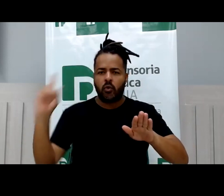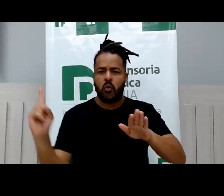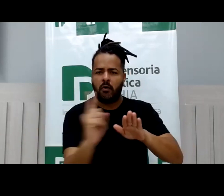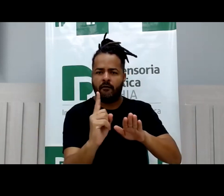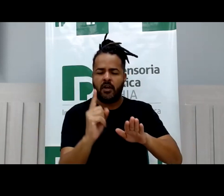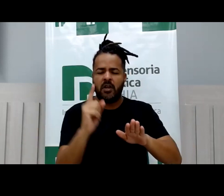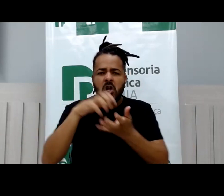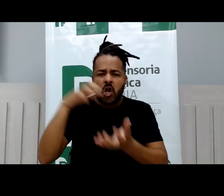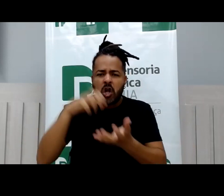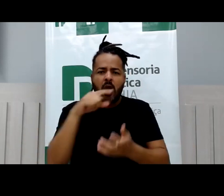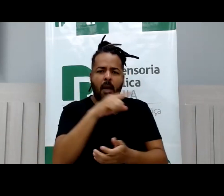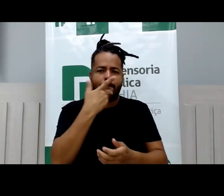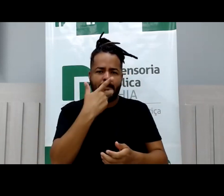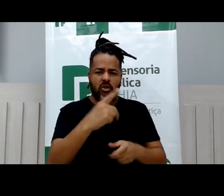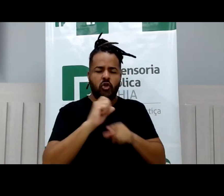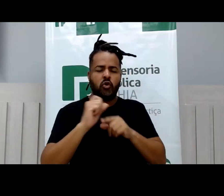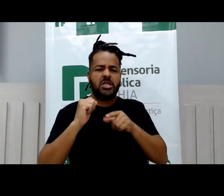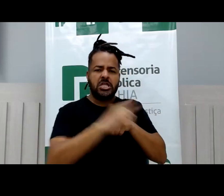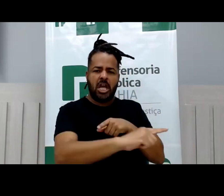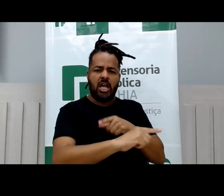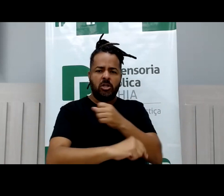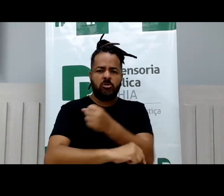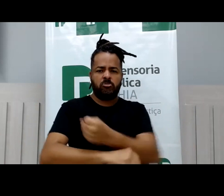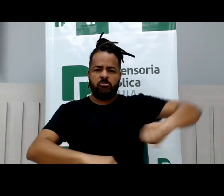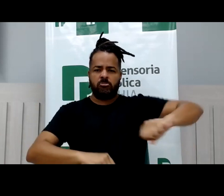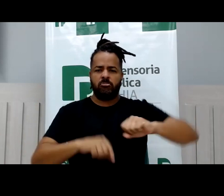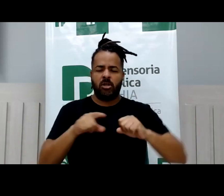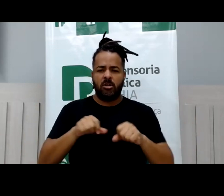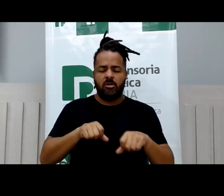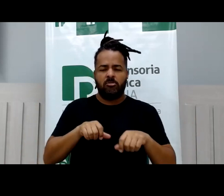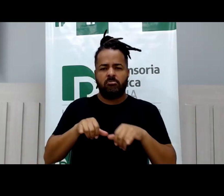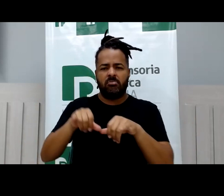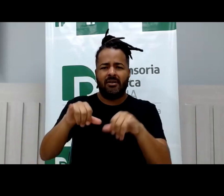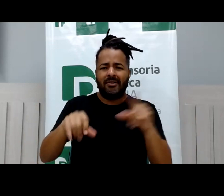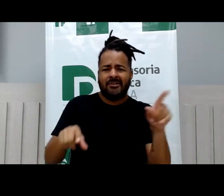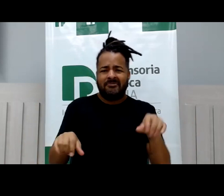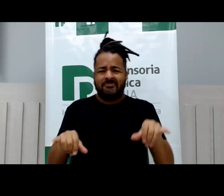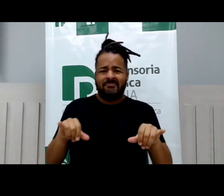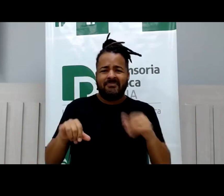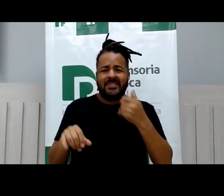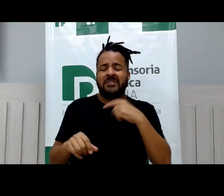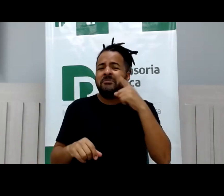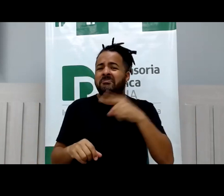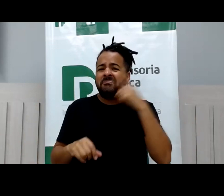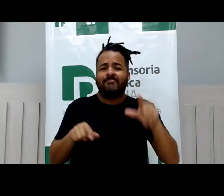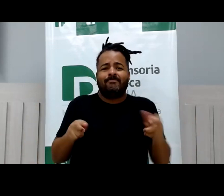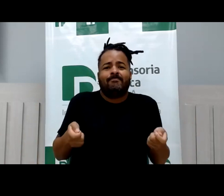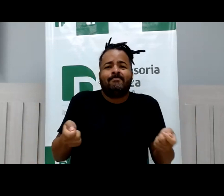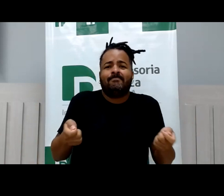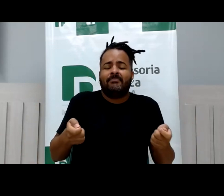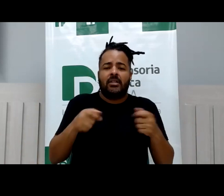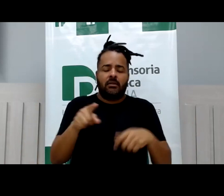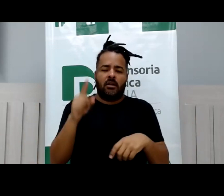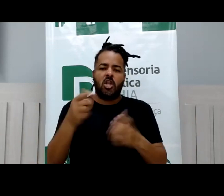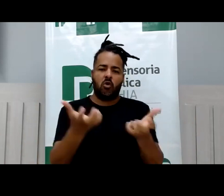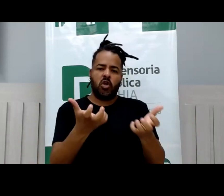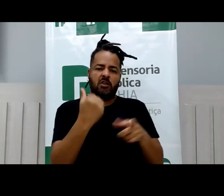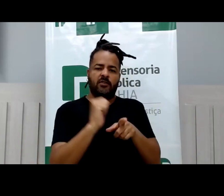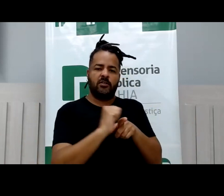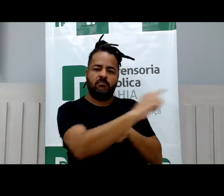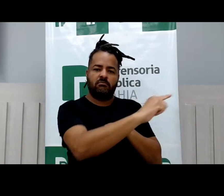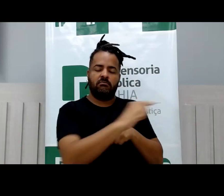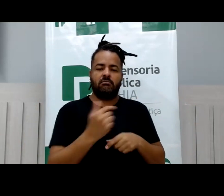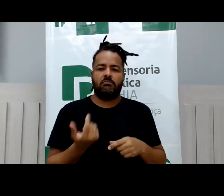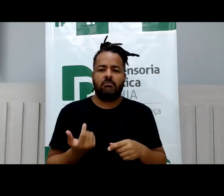uma senhora pediu para ela sair, chegue para o lado para eu passar. Ela disse, eu não tenho como, eu estou equilibrando dois carrinhos, senhora, passe aqui. Ela disse, não, eu quero que você saia.